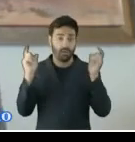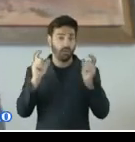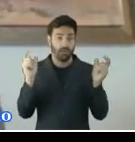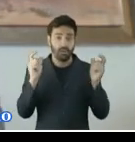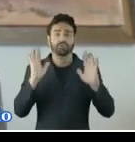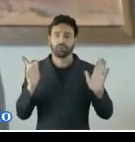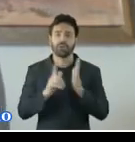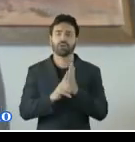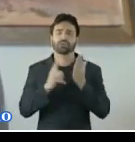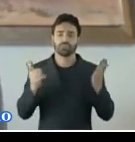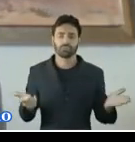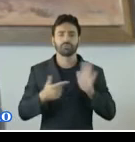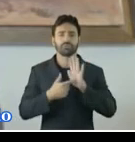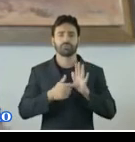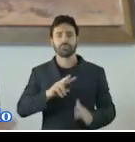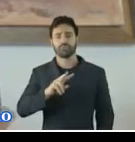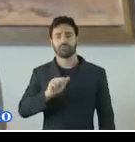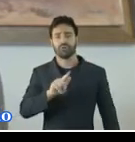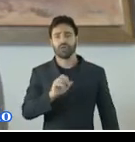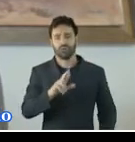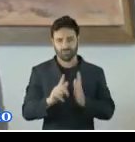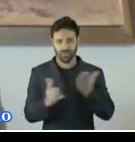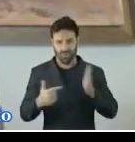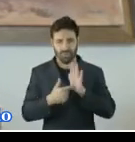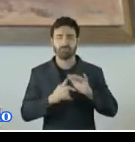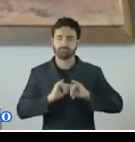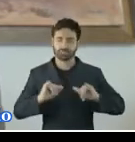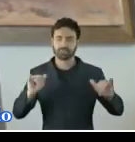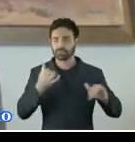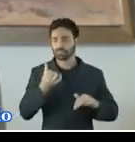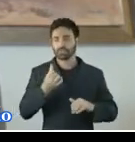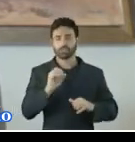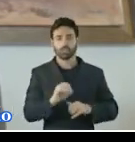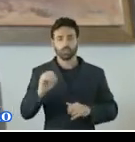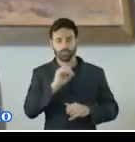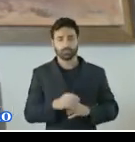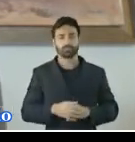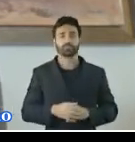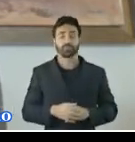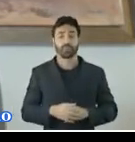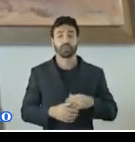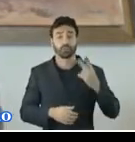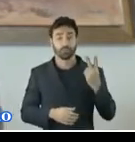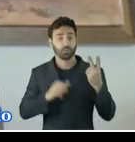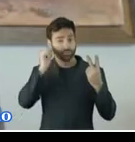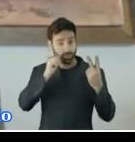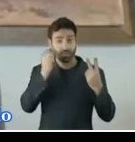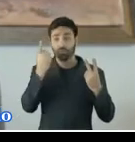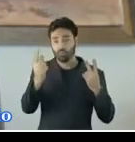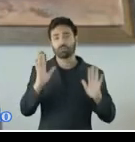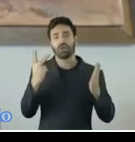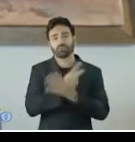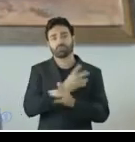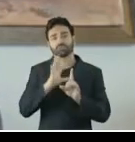publicada no Valor Investe, em 6 de outubro último, intitulada Uma em cada duas mulheres já sofreu